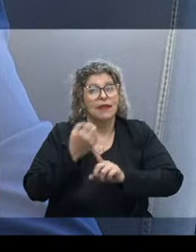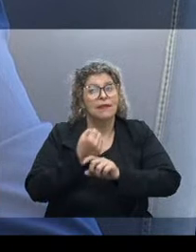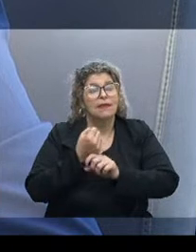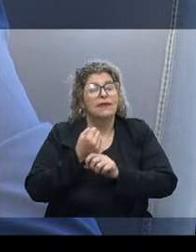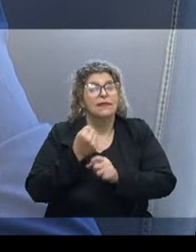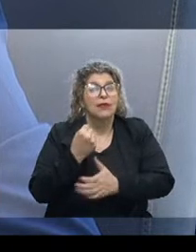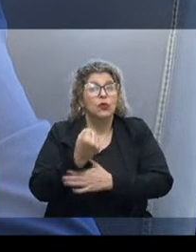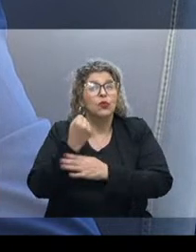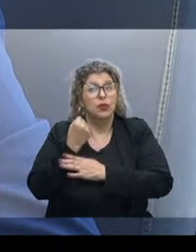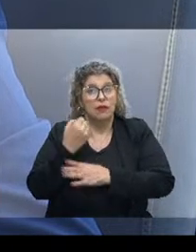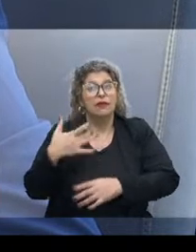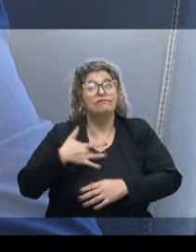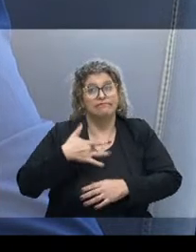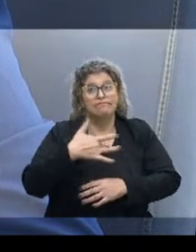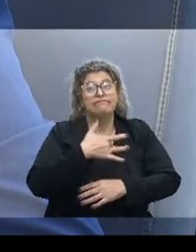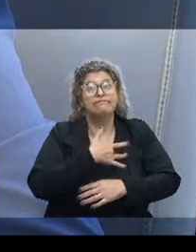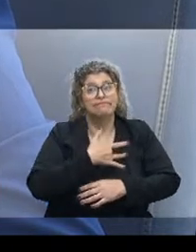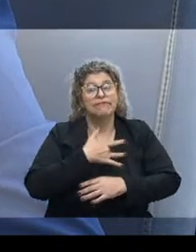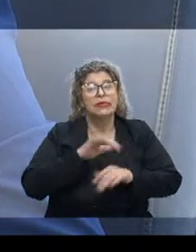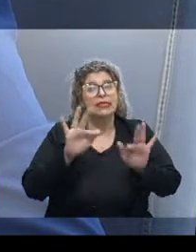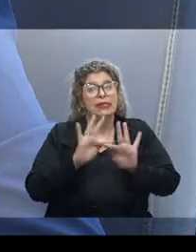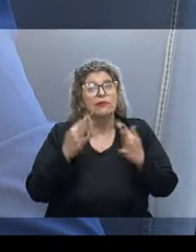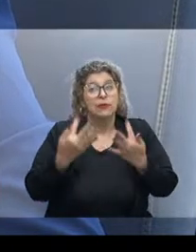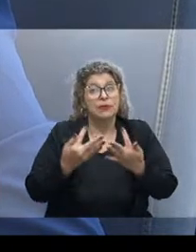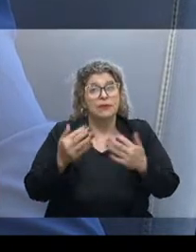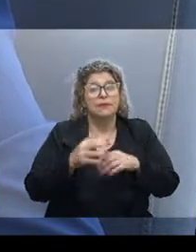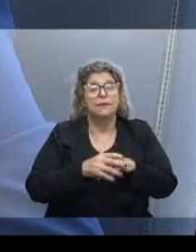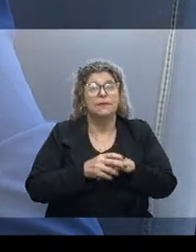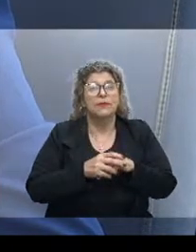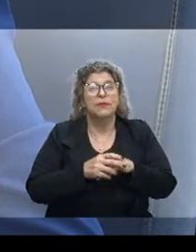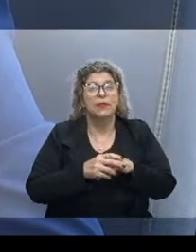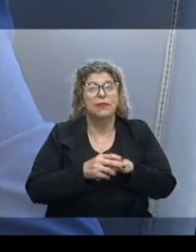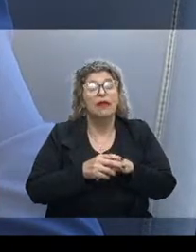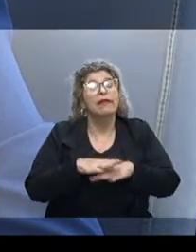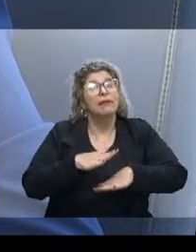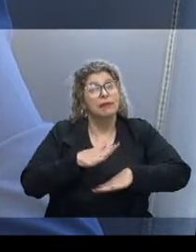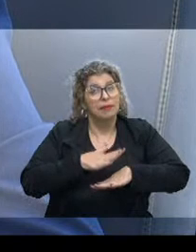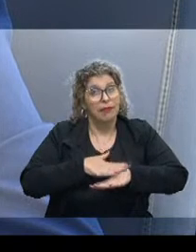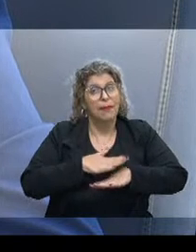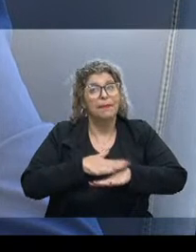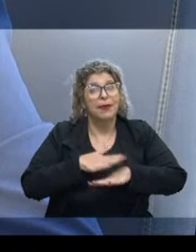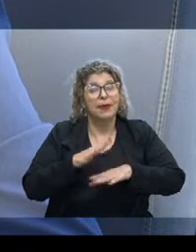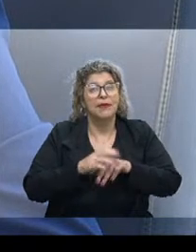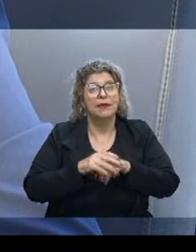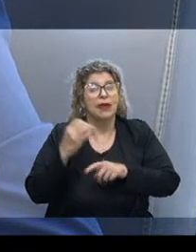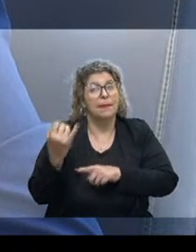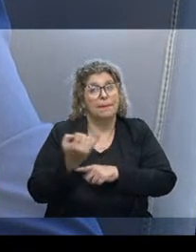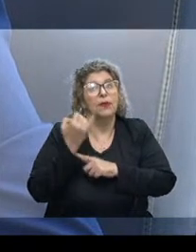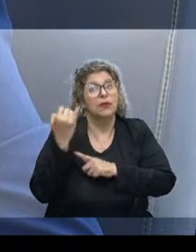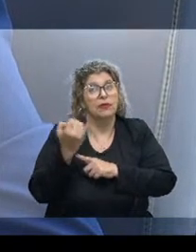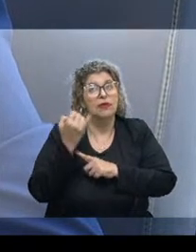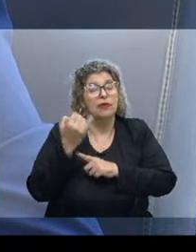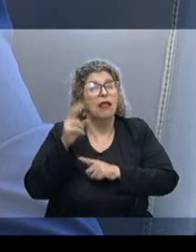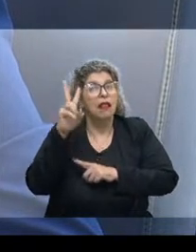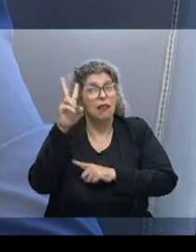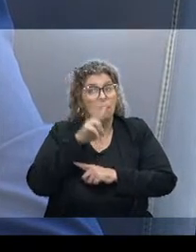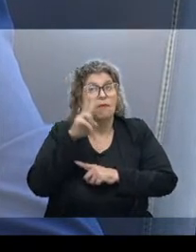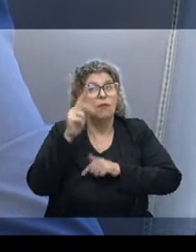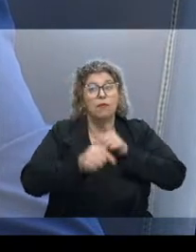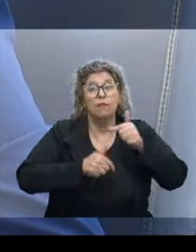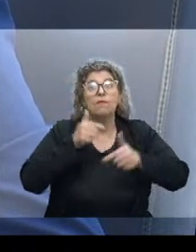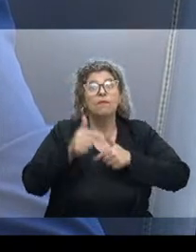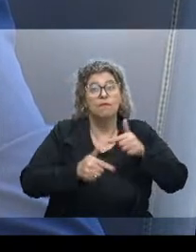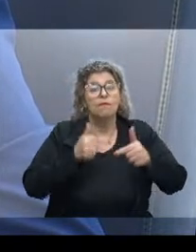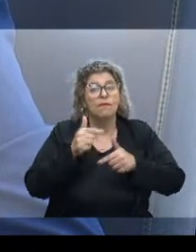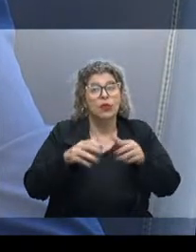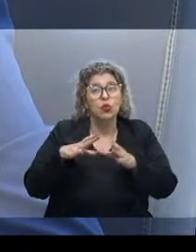e da saúde das pessoas e das famílias. Ao mesmo tempo, acho que é importante também destacar o trabalho que foi feito